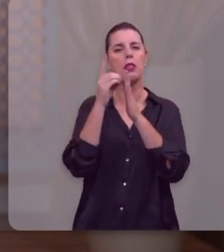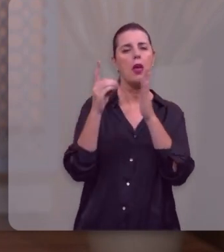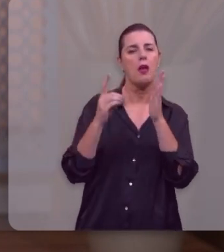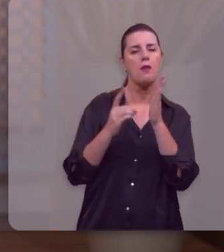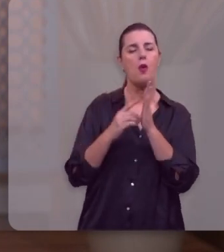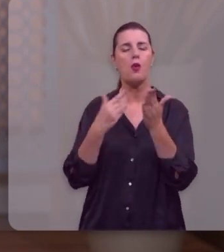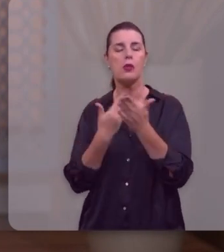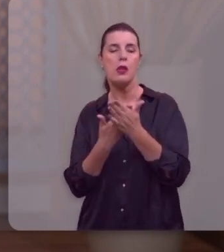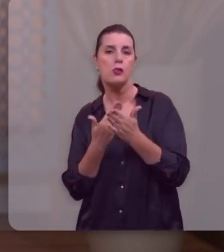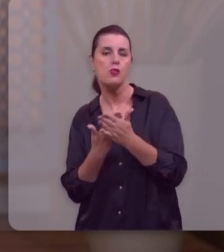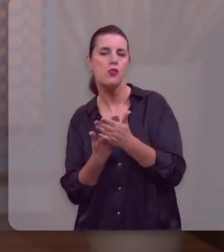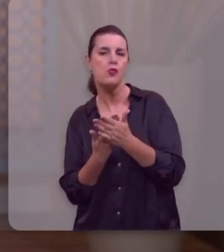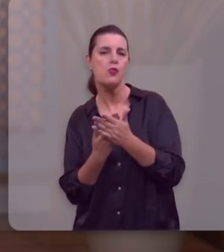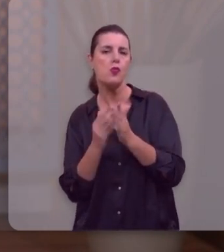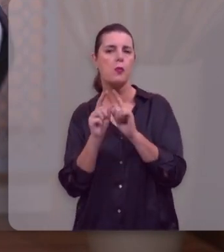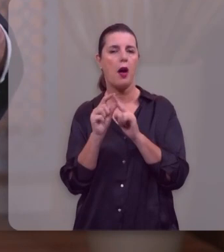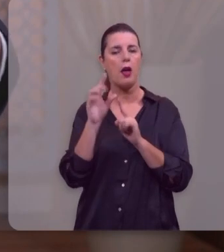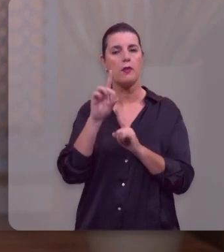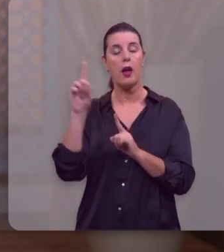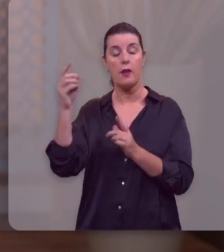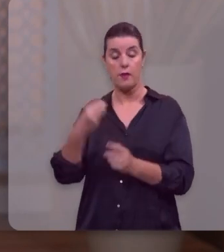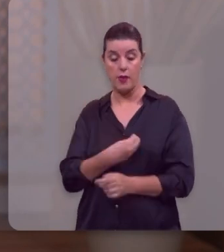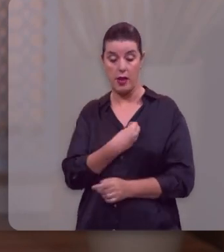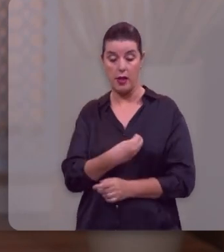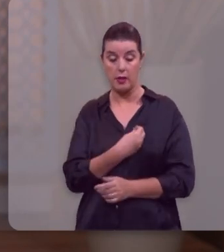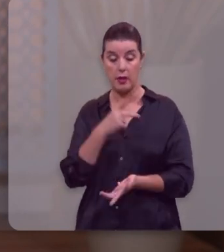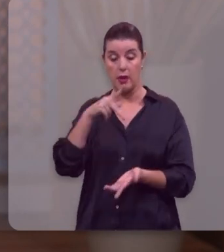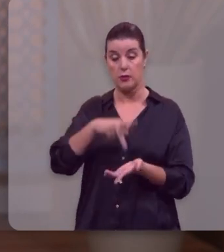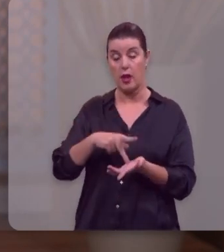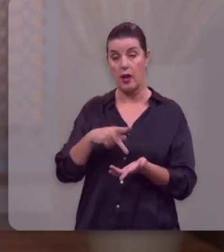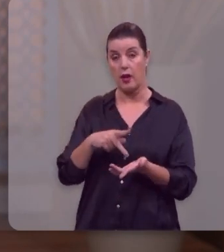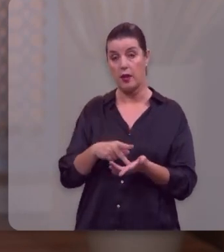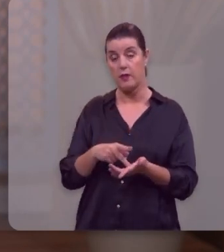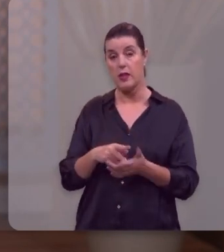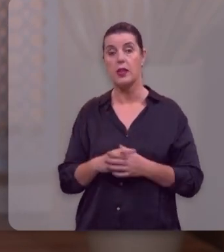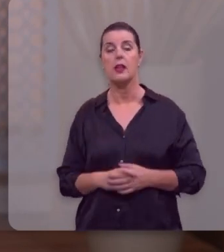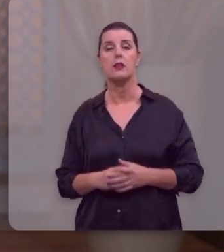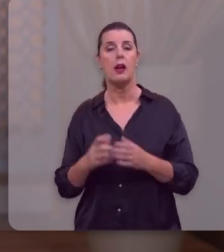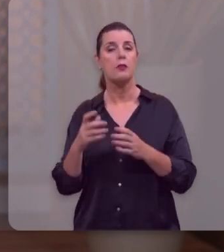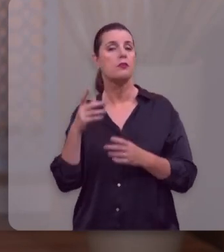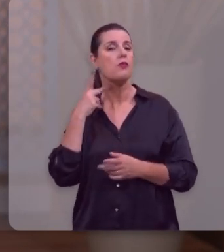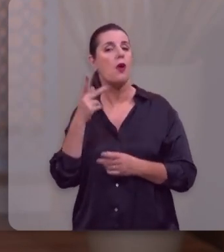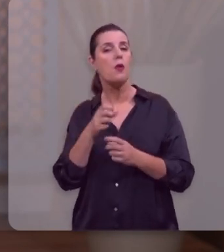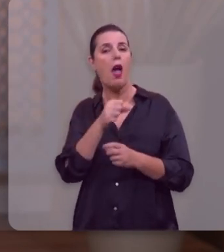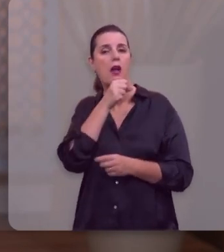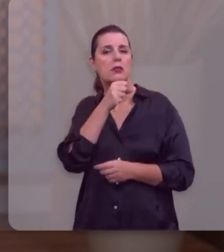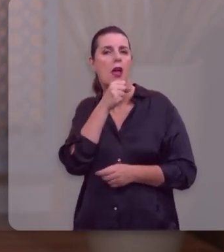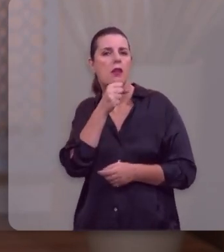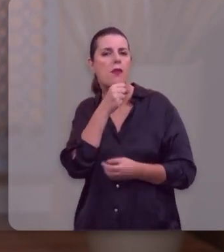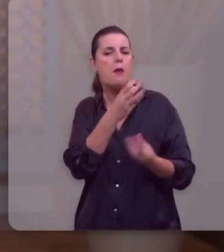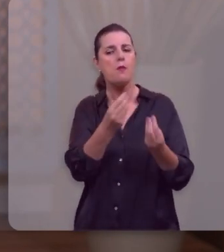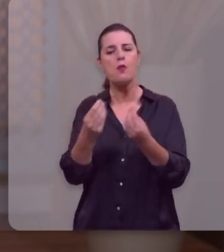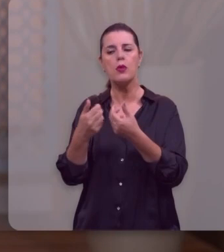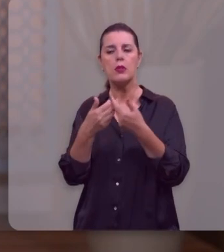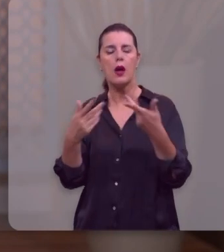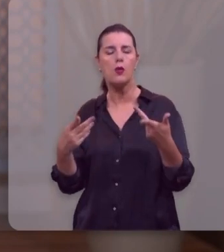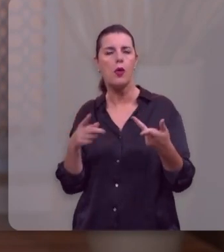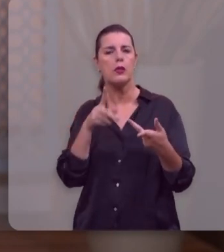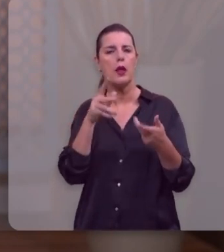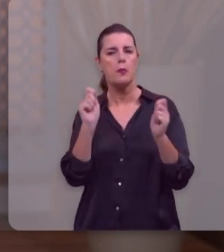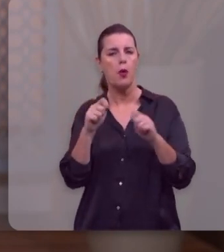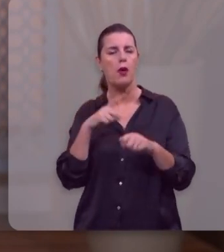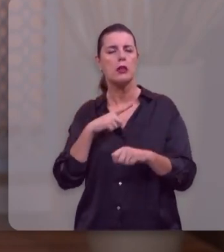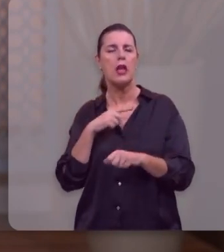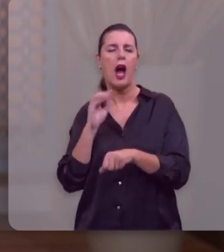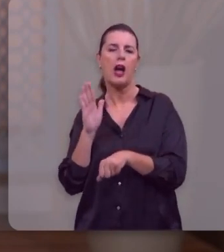devocionais, estudos bíblicos, o Verdade e Vida, podcasts e tantas outras coisas que eu tenho certeza